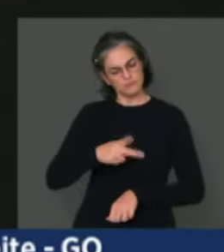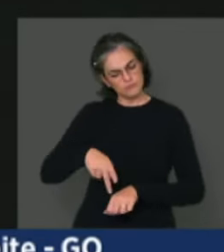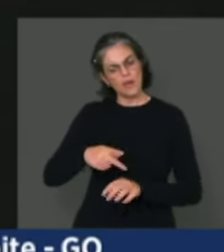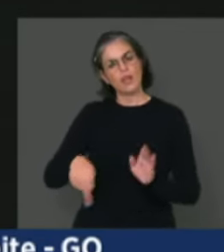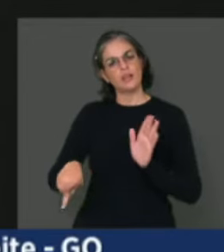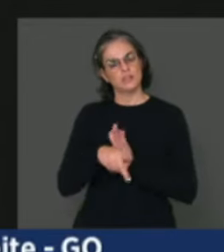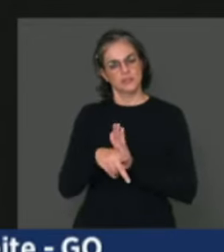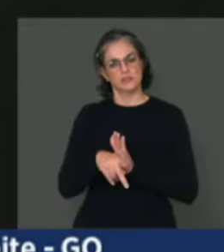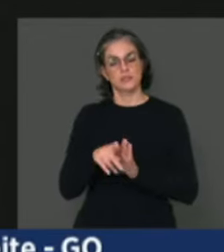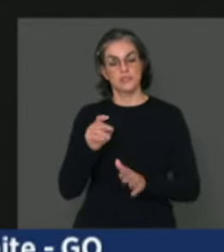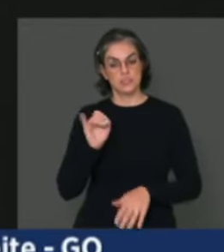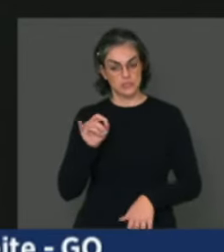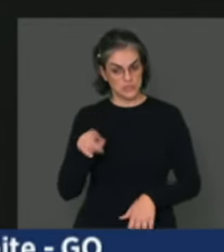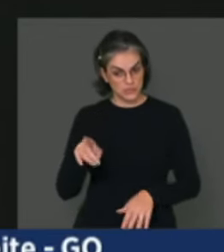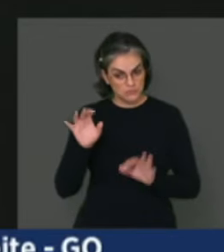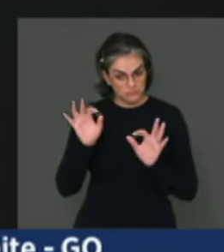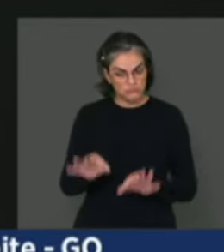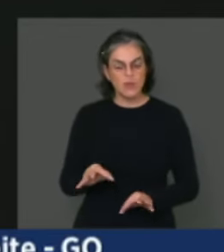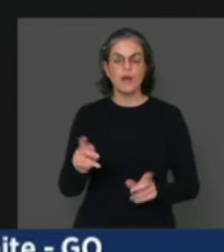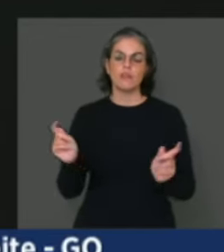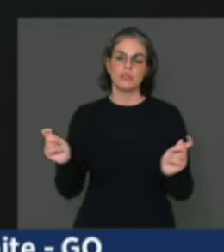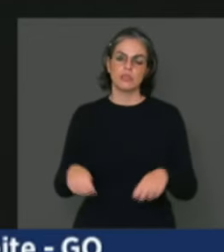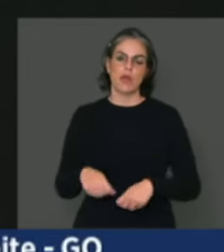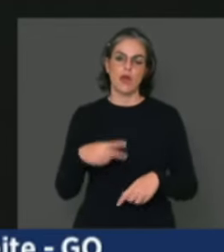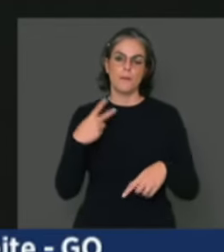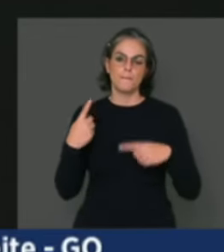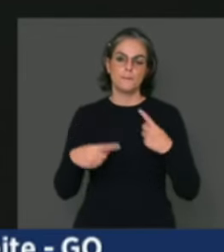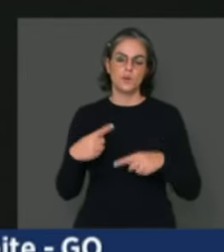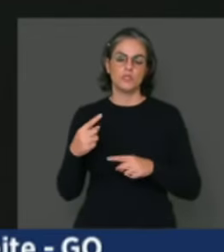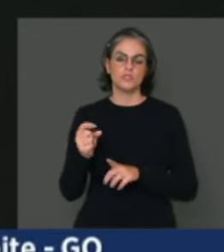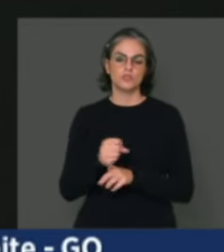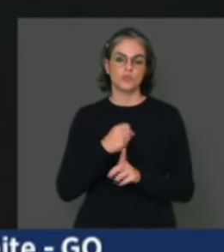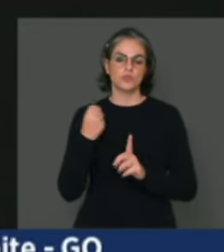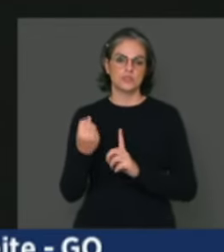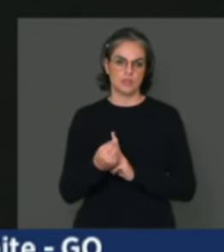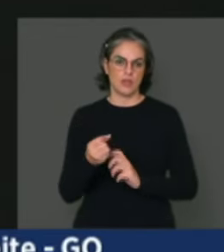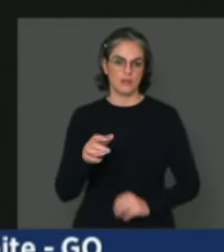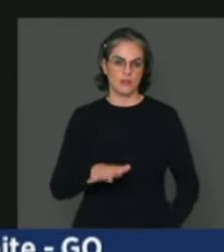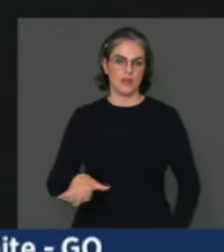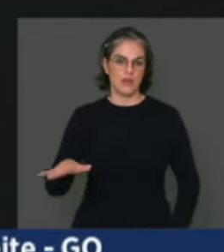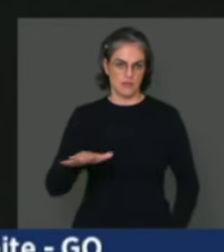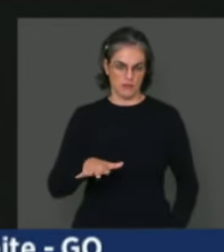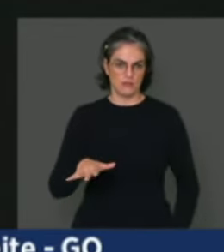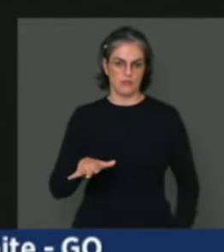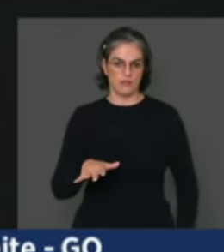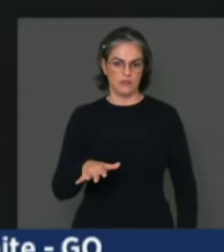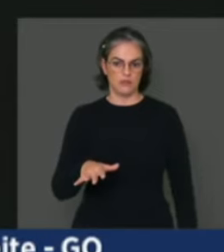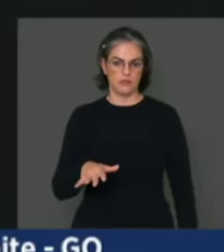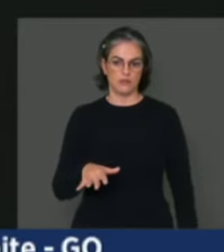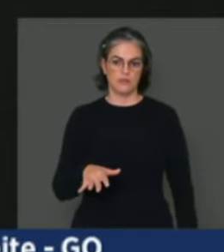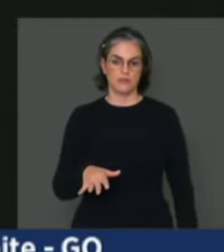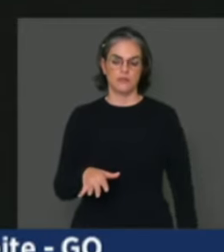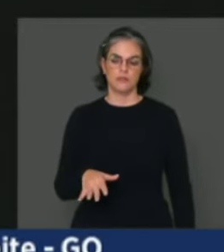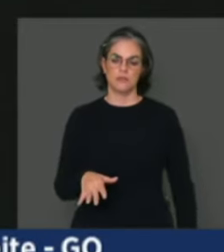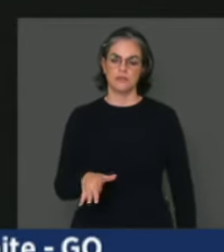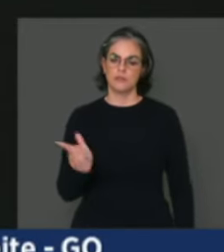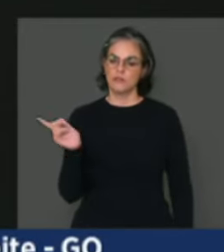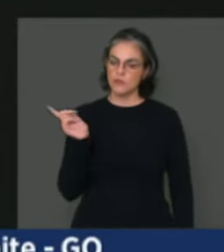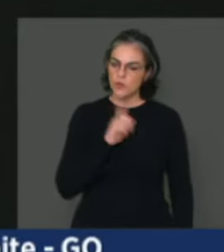as políticas sociais para o setor emancipando,